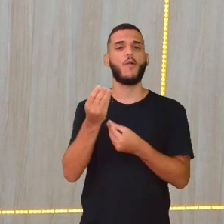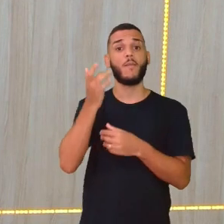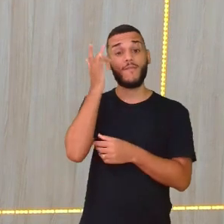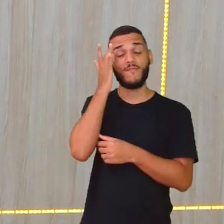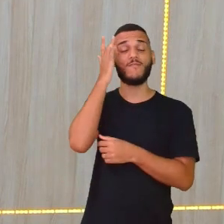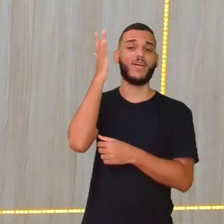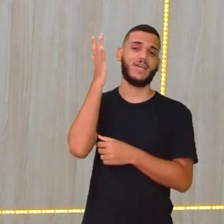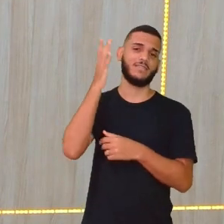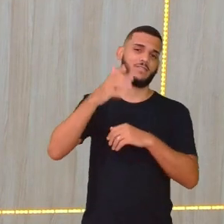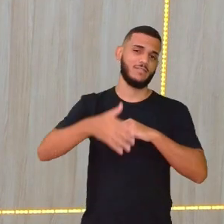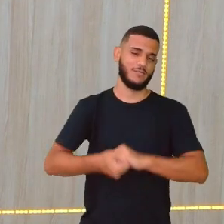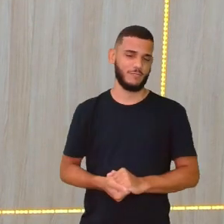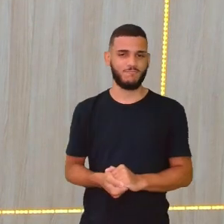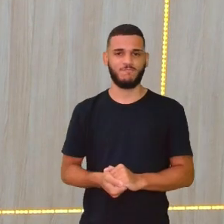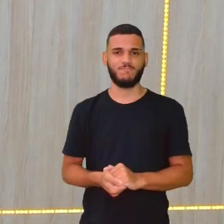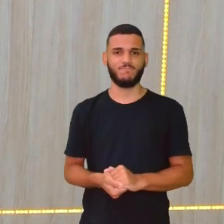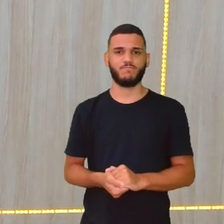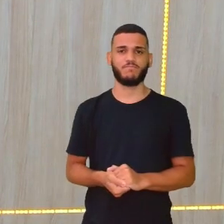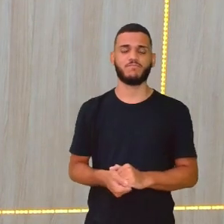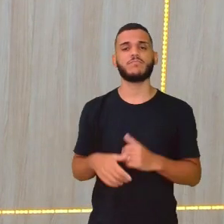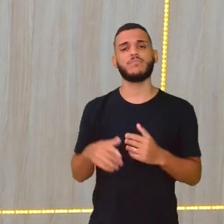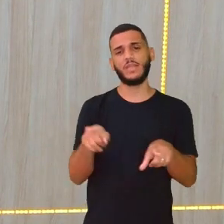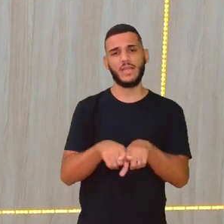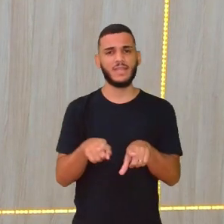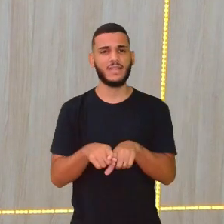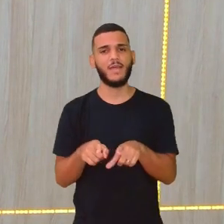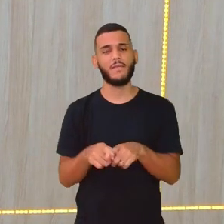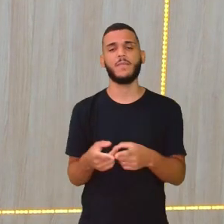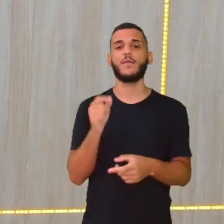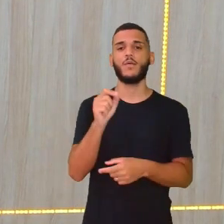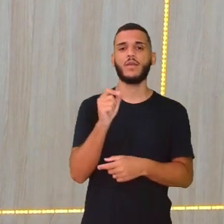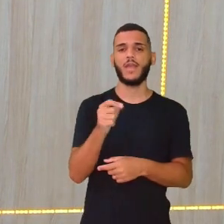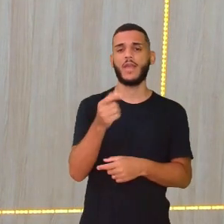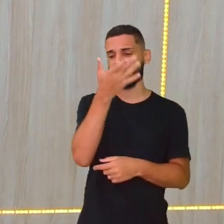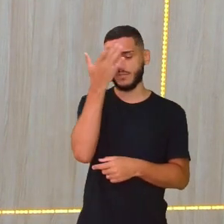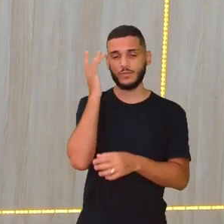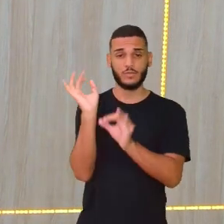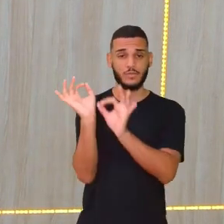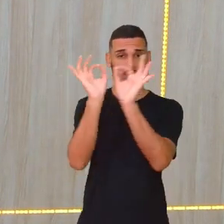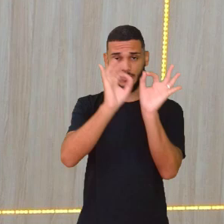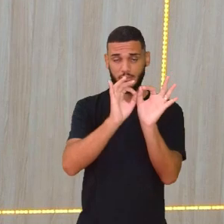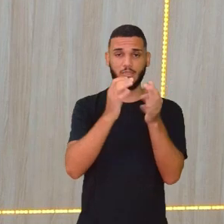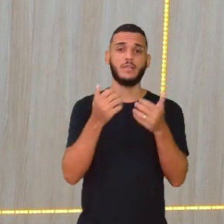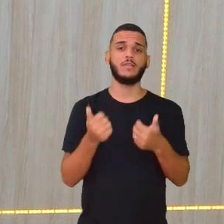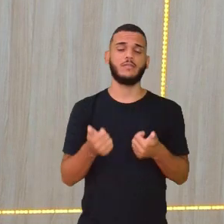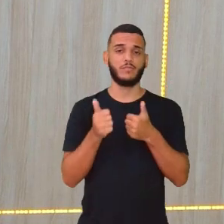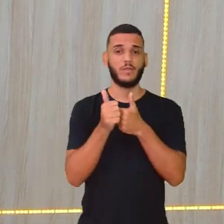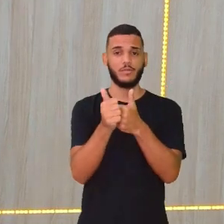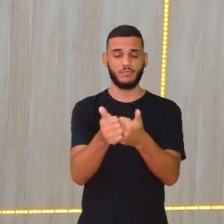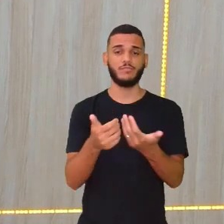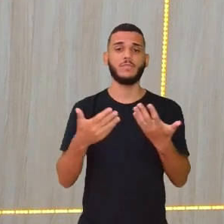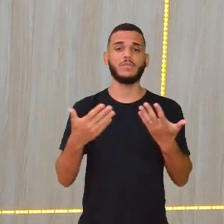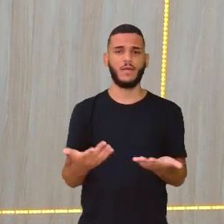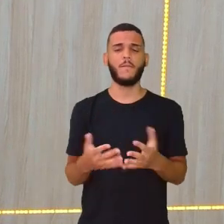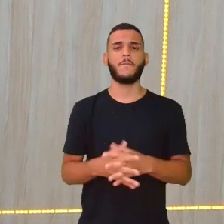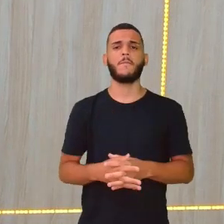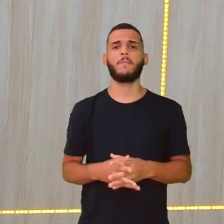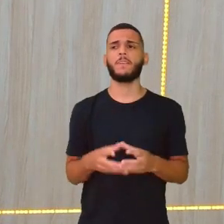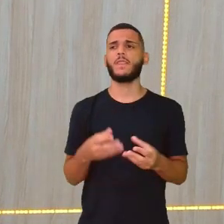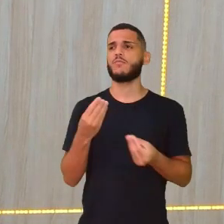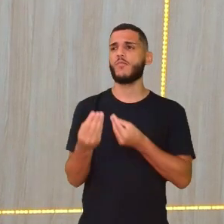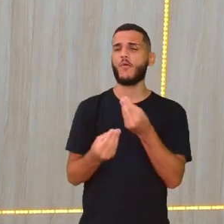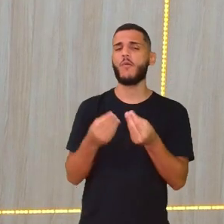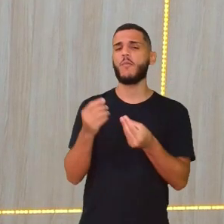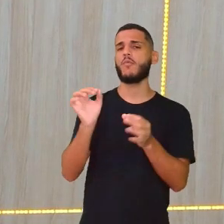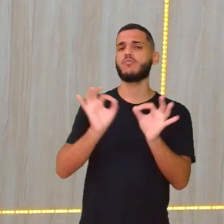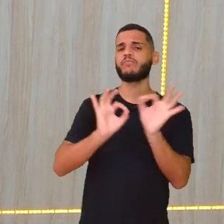fácil e atrativa, né, das pessoas assistirem e acompanharem. Então, como é que é, como é que é